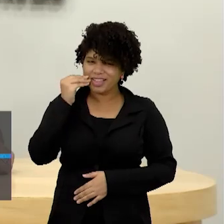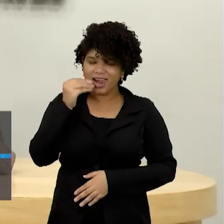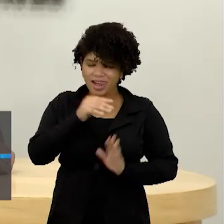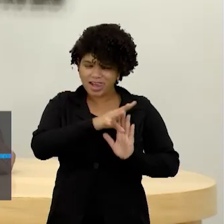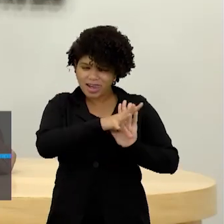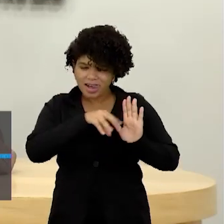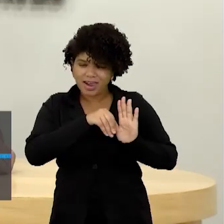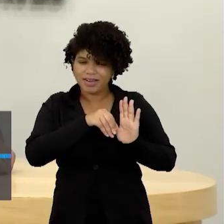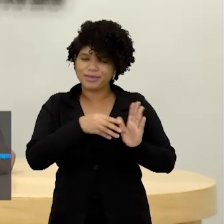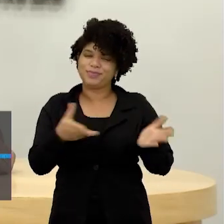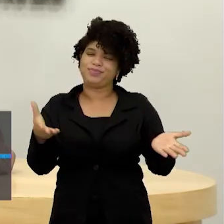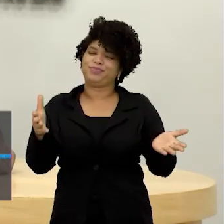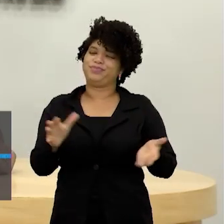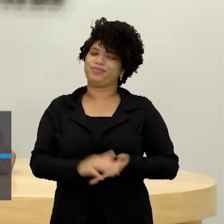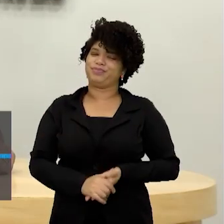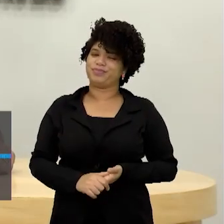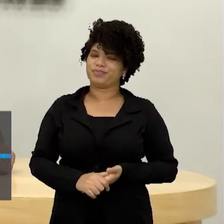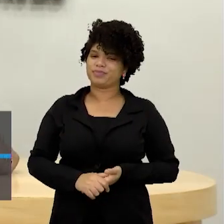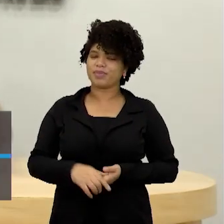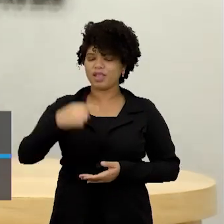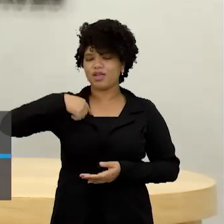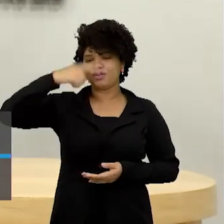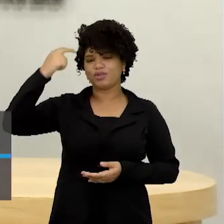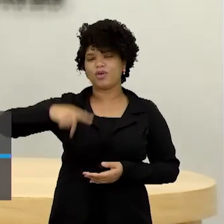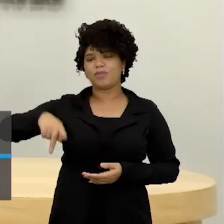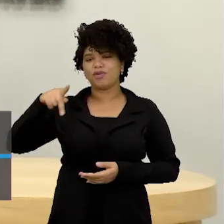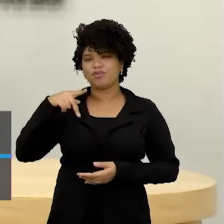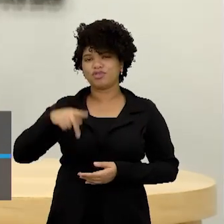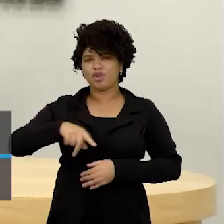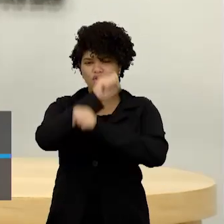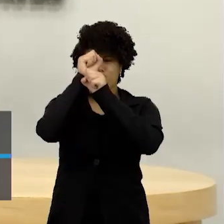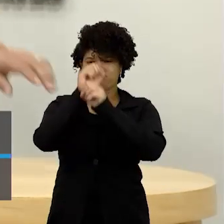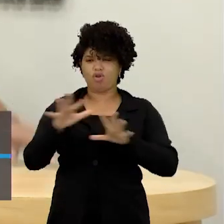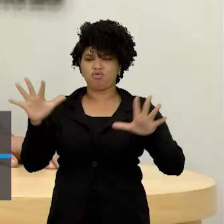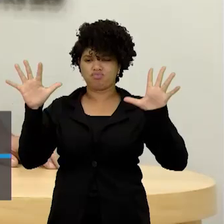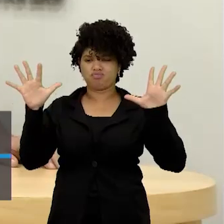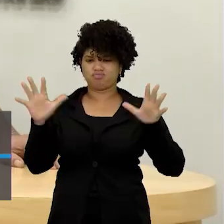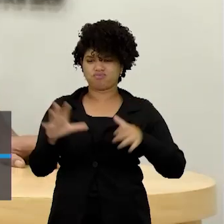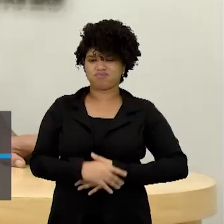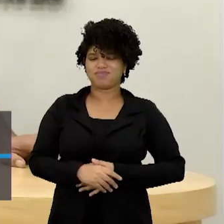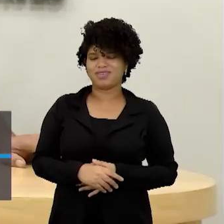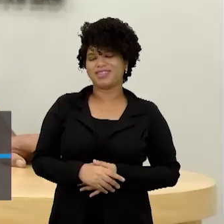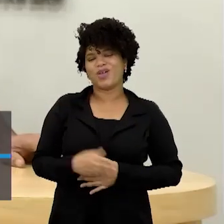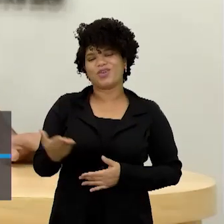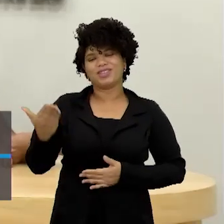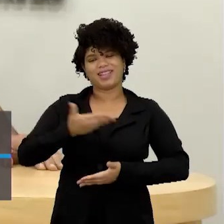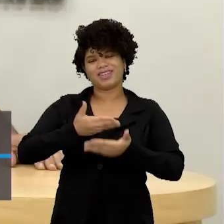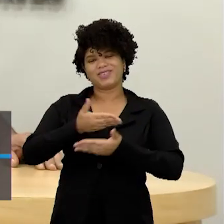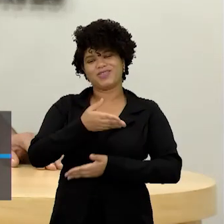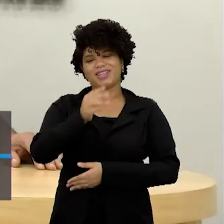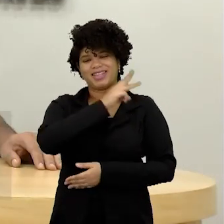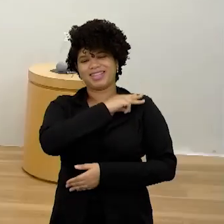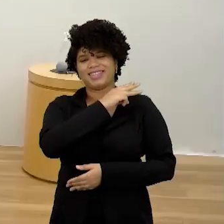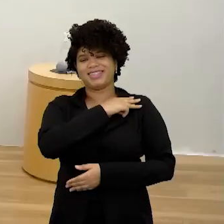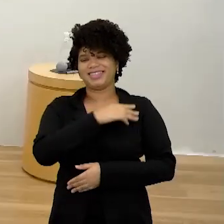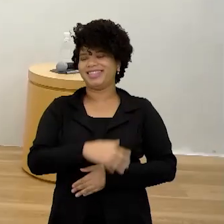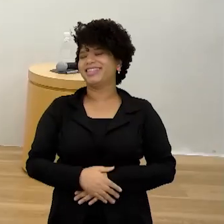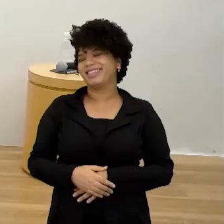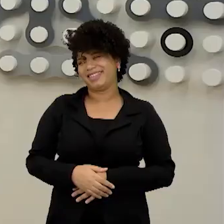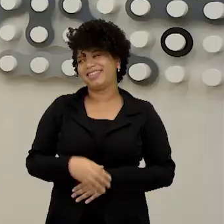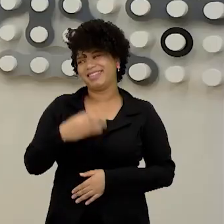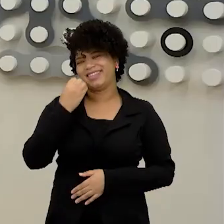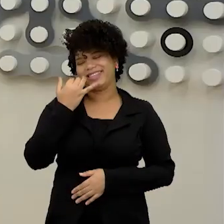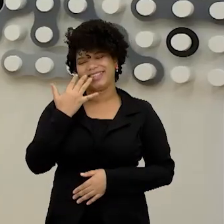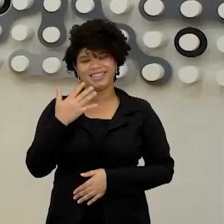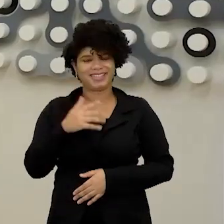o Gibeleza? O professor, o bruxo, com você aí, a terceira série aí, interação total. Muito bem,